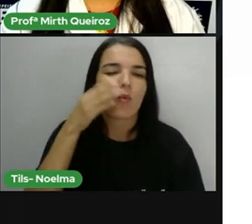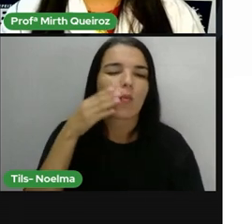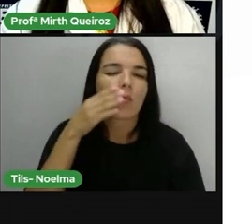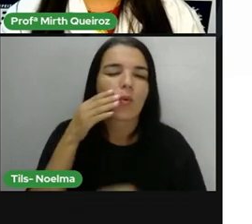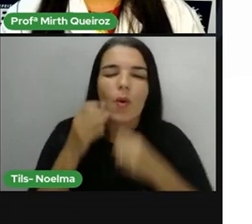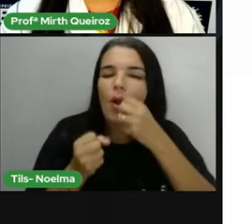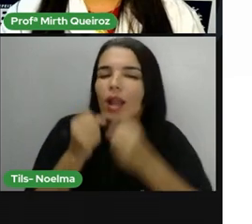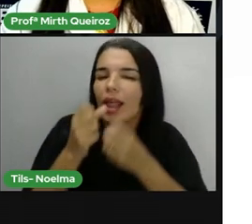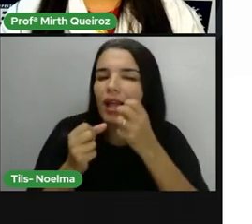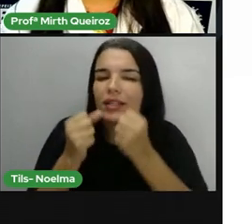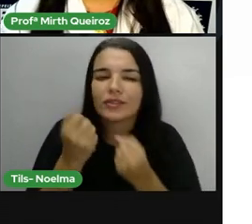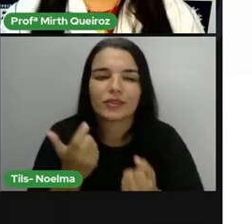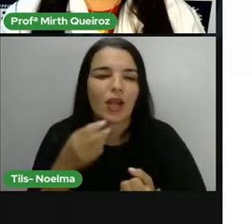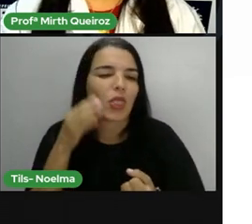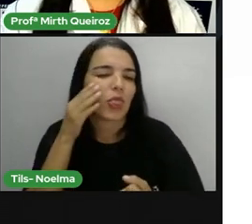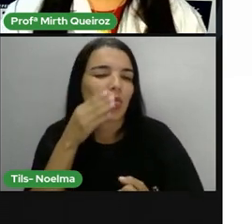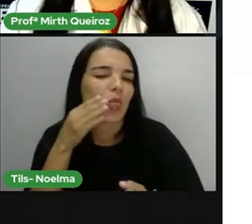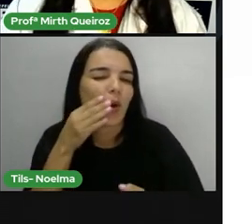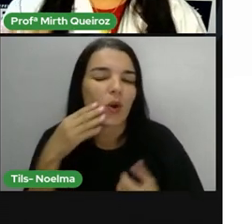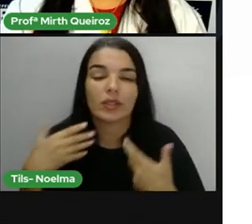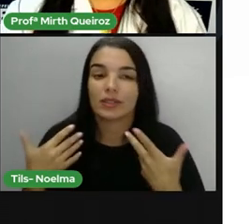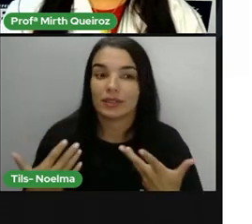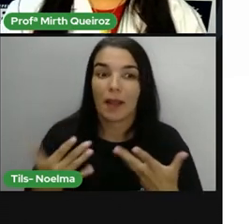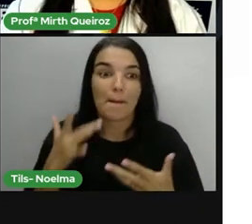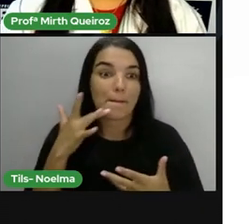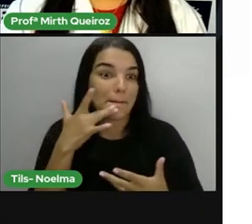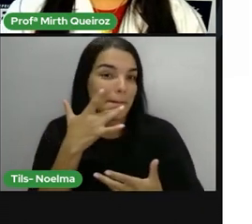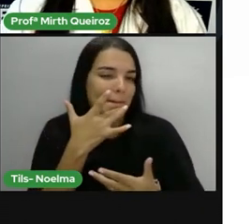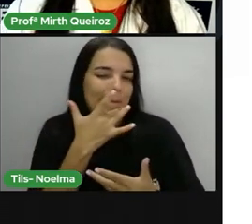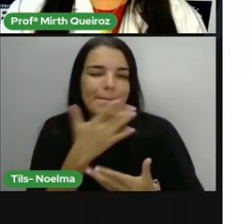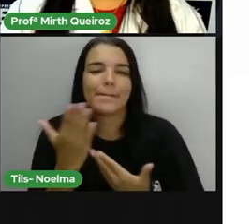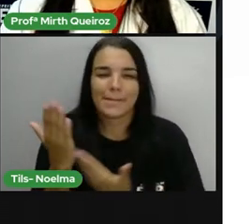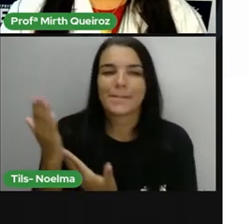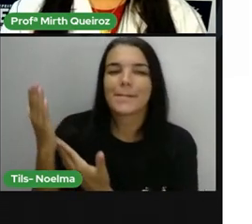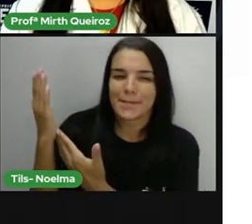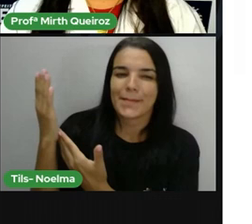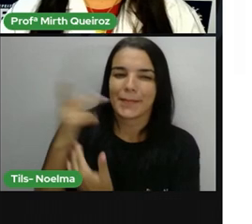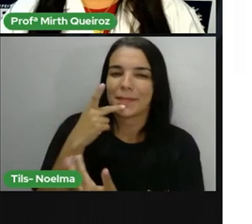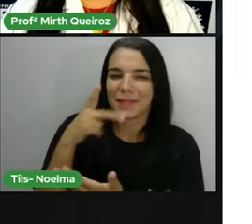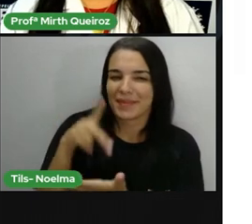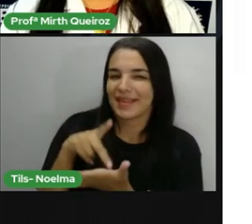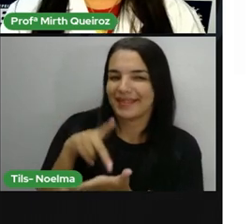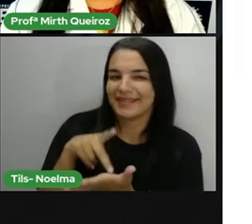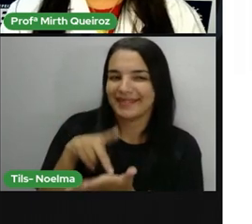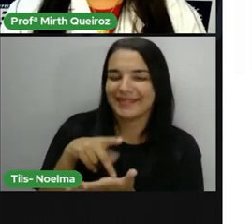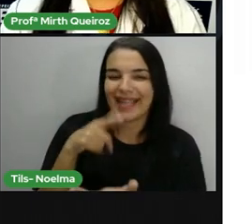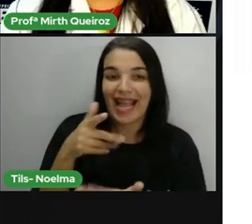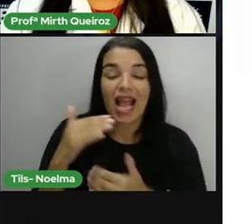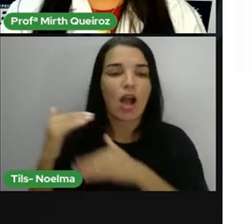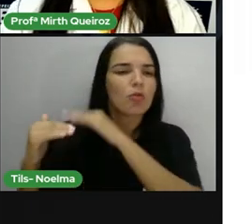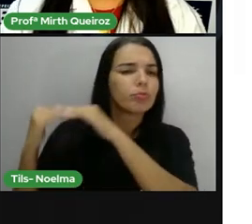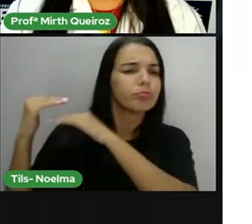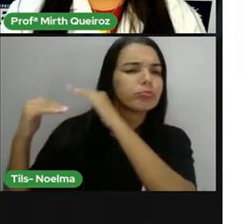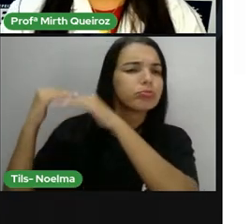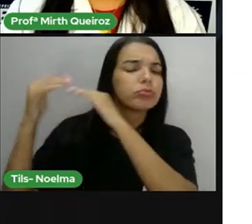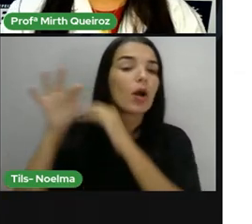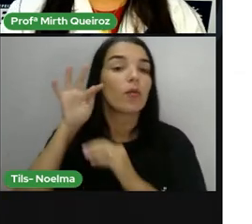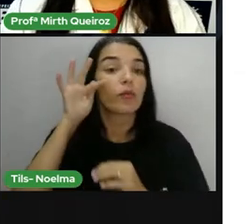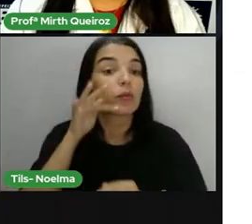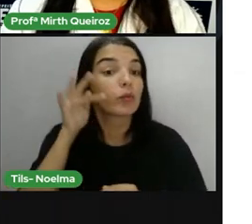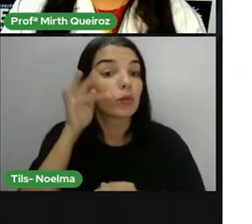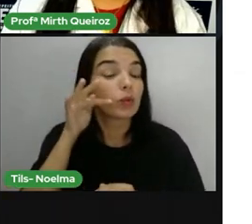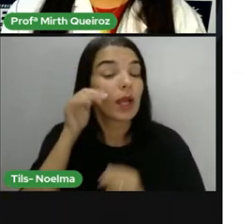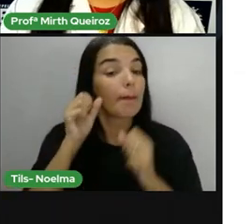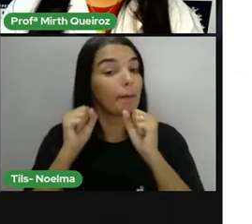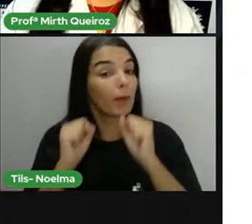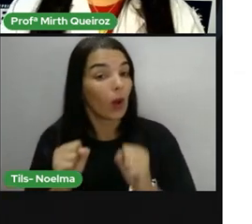uma geleia de umbu, né? E aí, são processos que acontecem com a fruta, que permite a gente utilizar